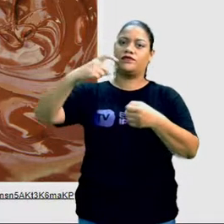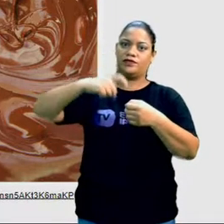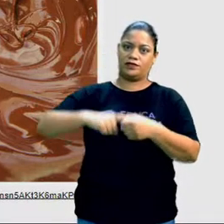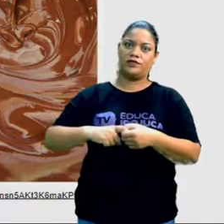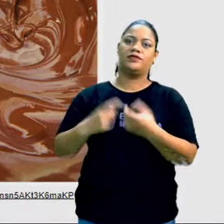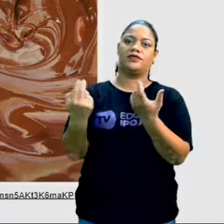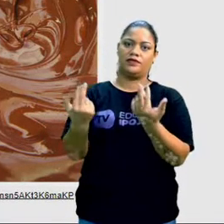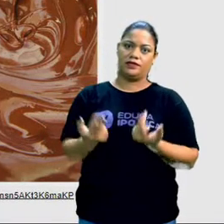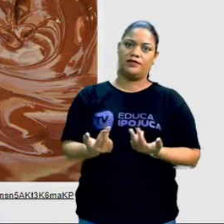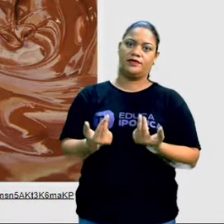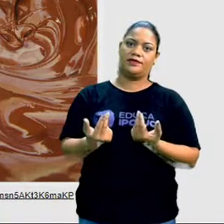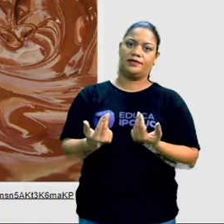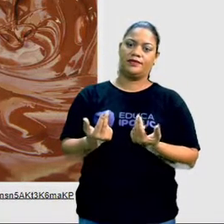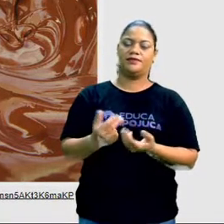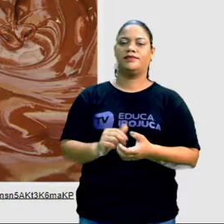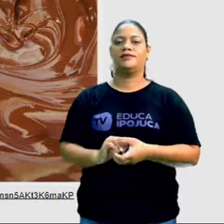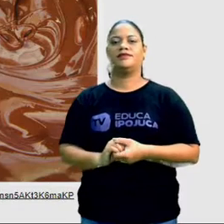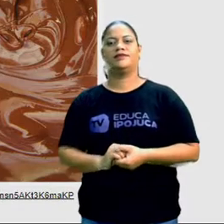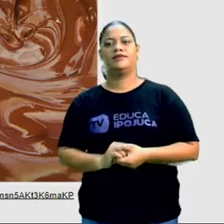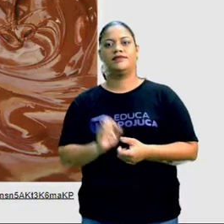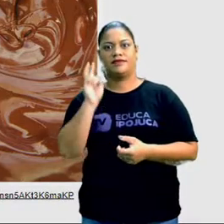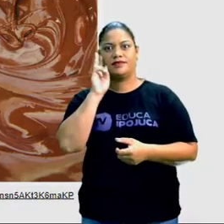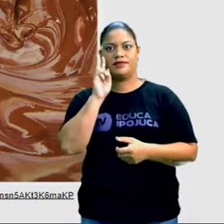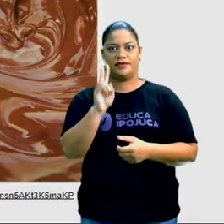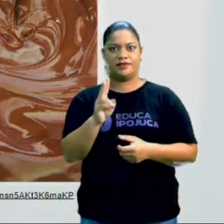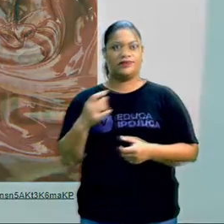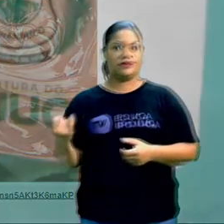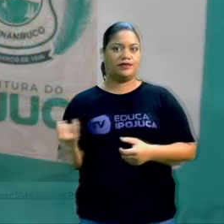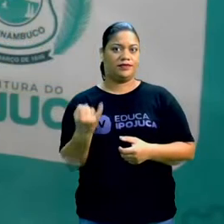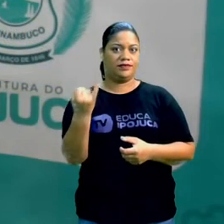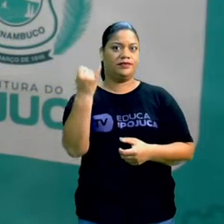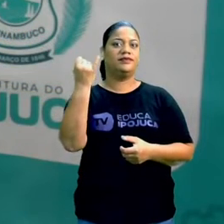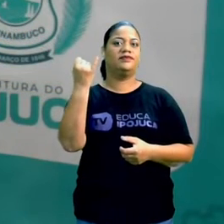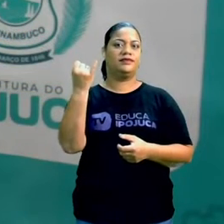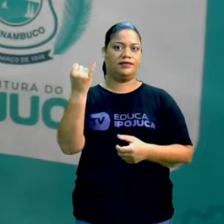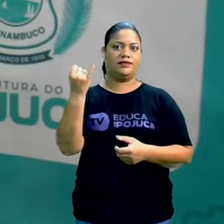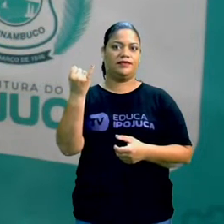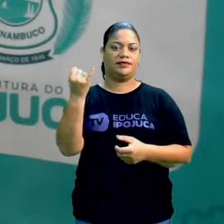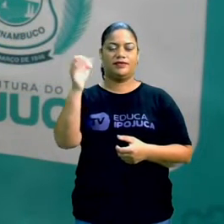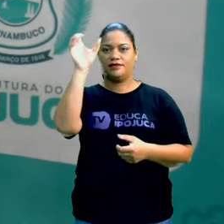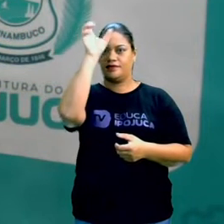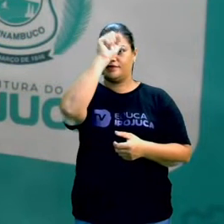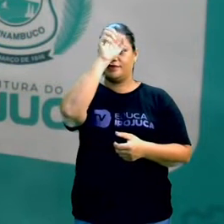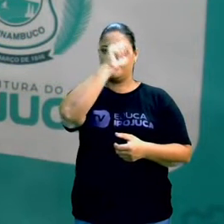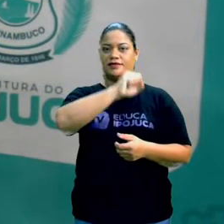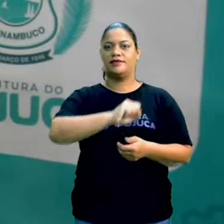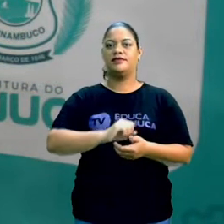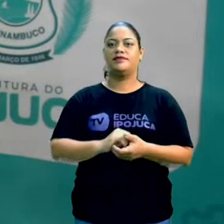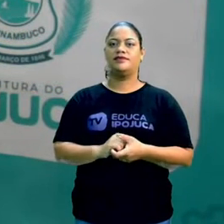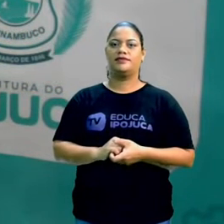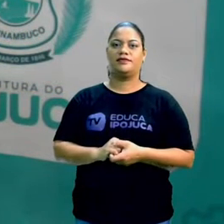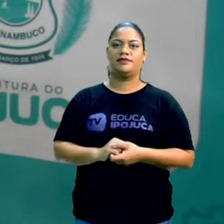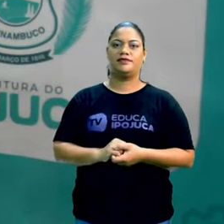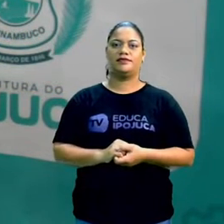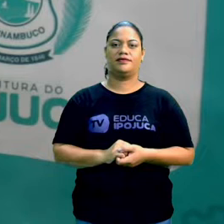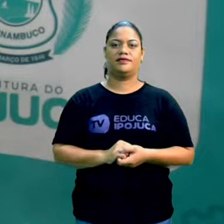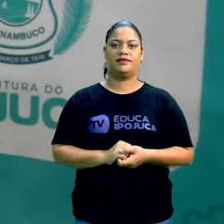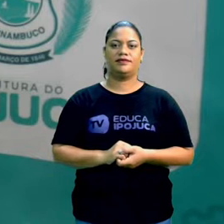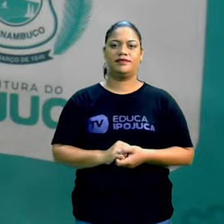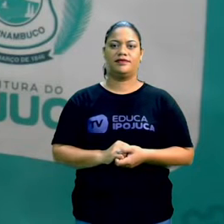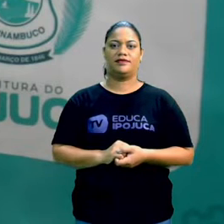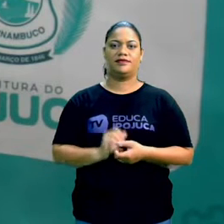como era antes. Então veja a importância de você aprender. Então,